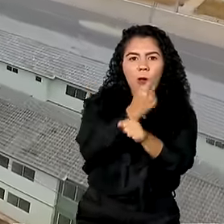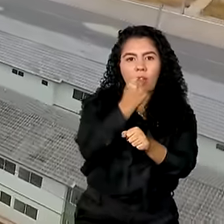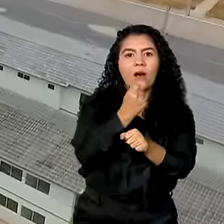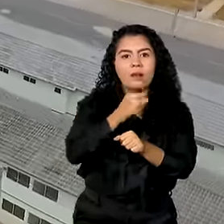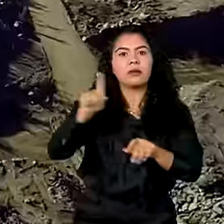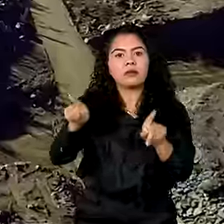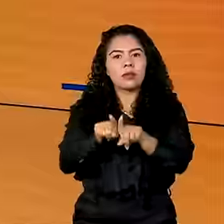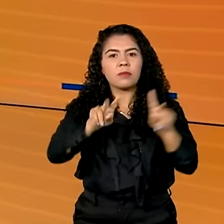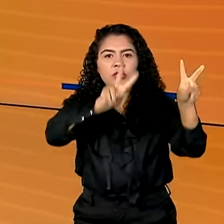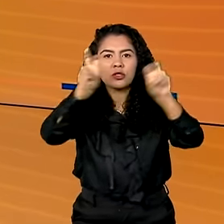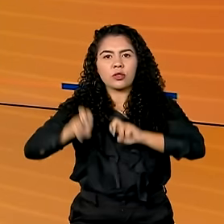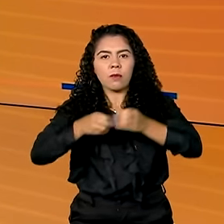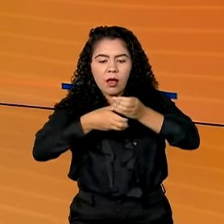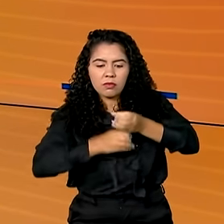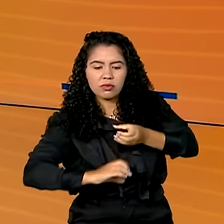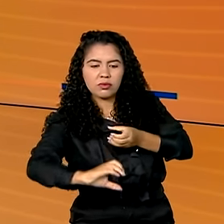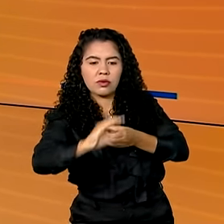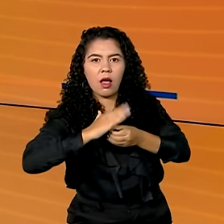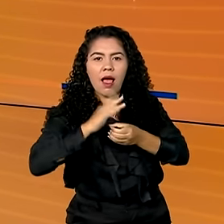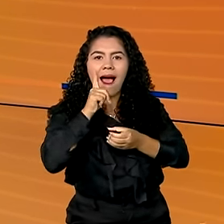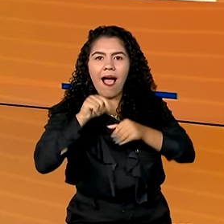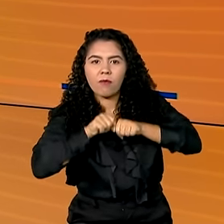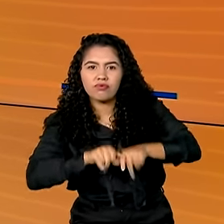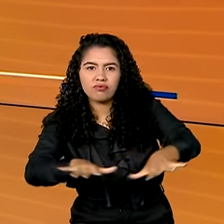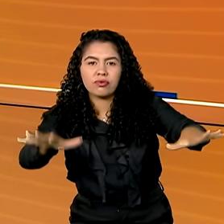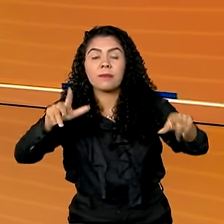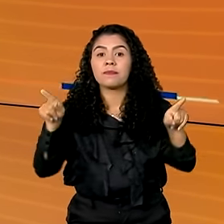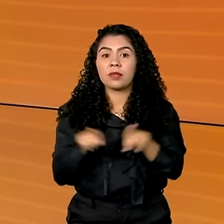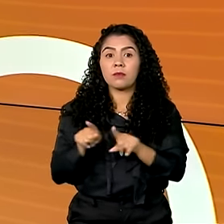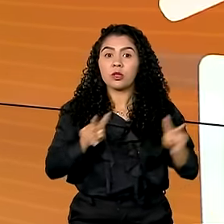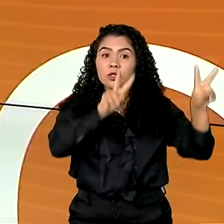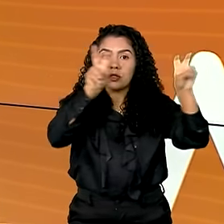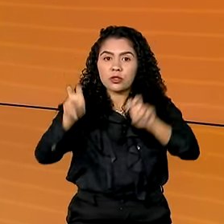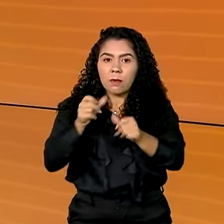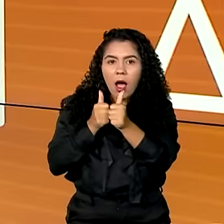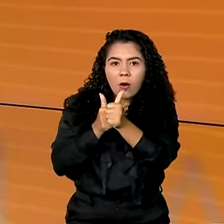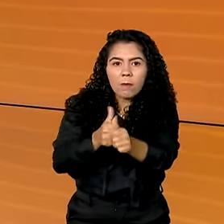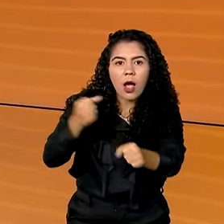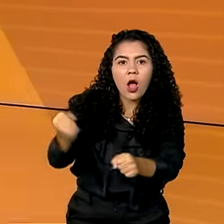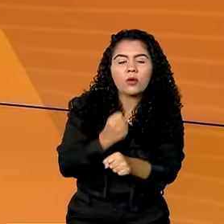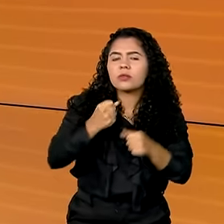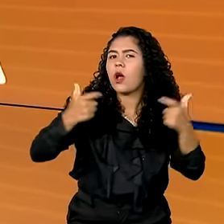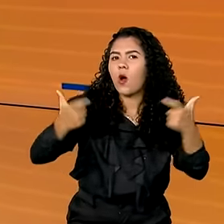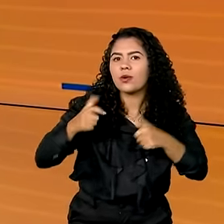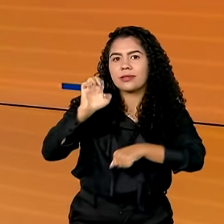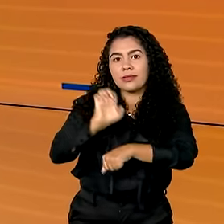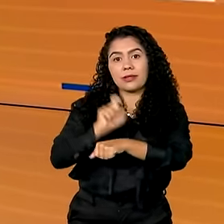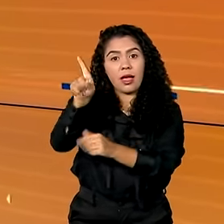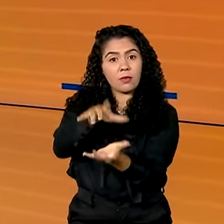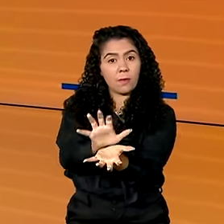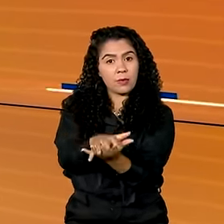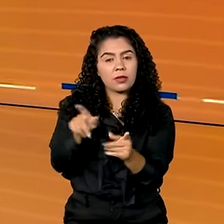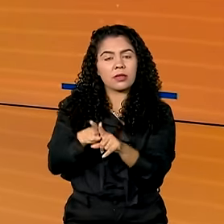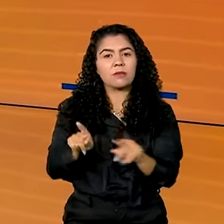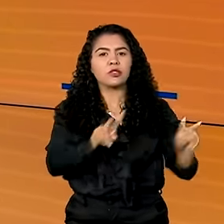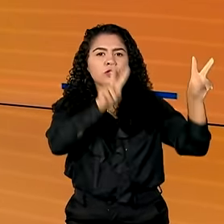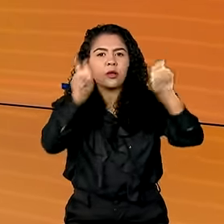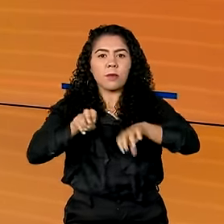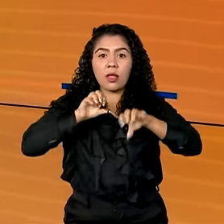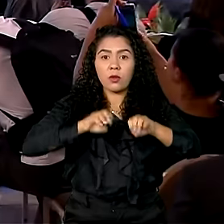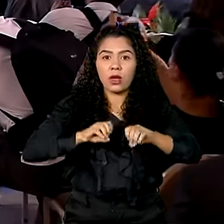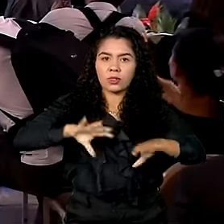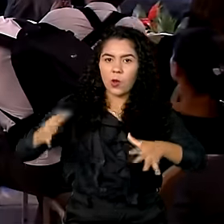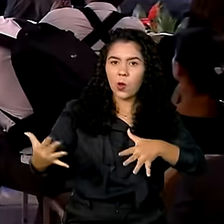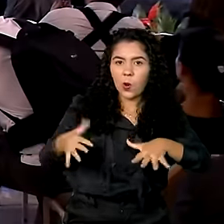na segurança hídrica. Hoje é dia de acompanhar as construções em Pernambuco. Educação inclusiva e de